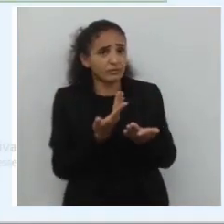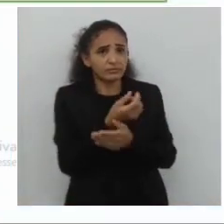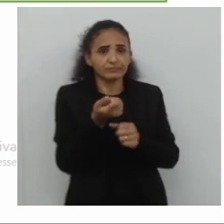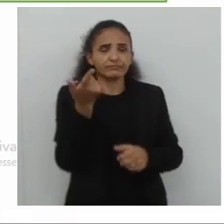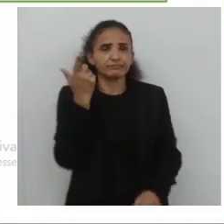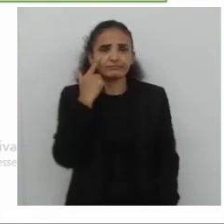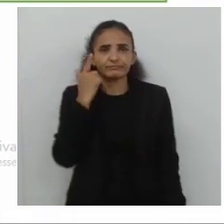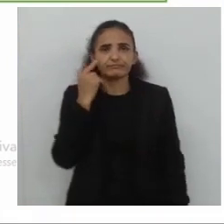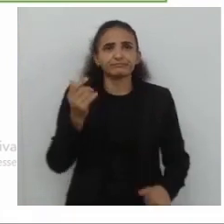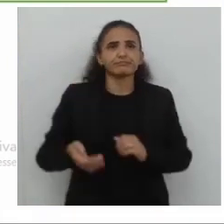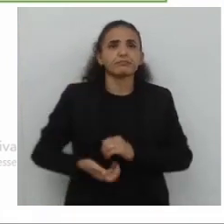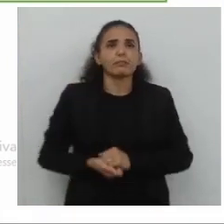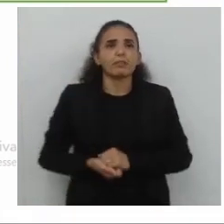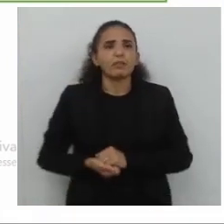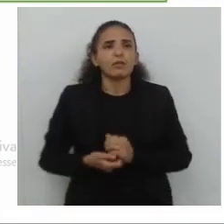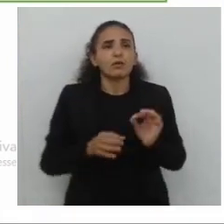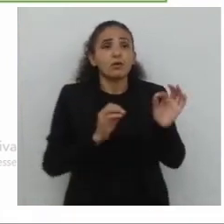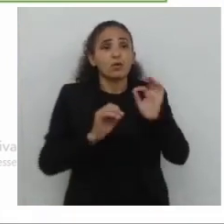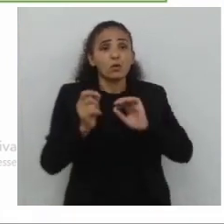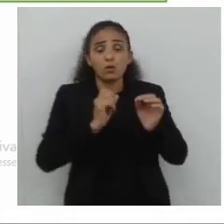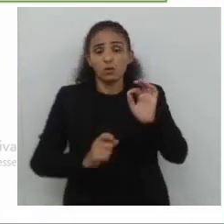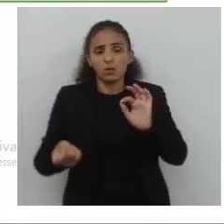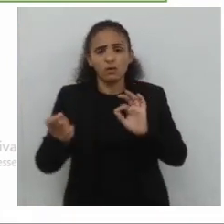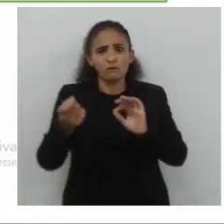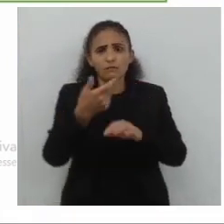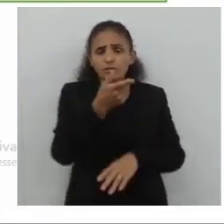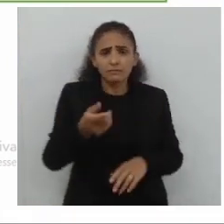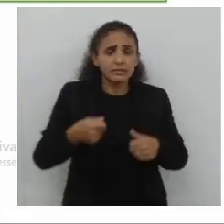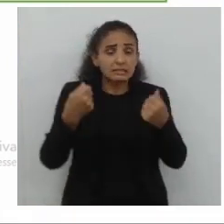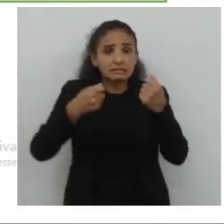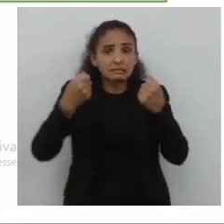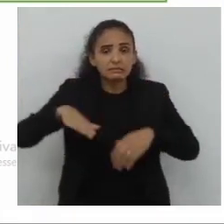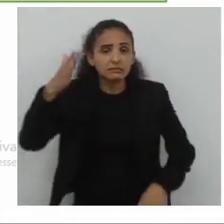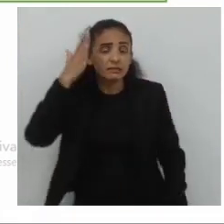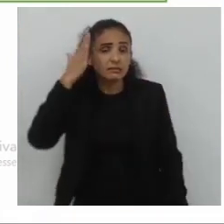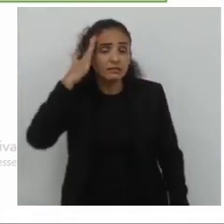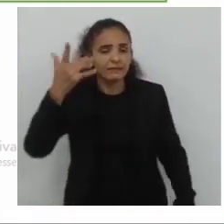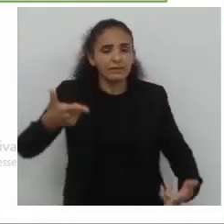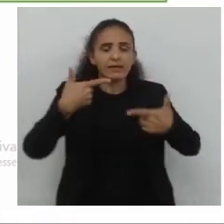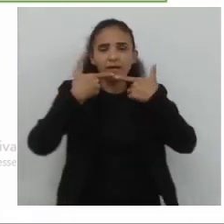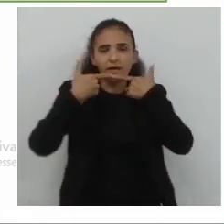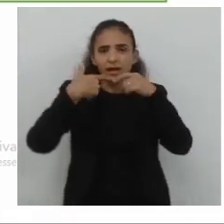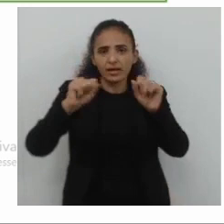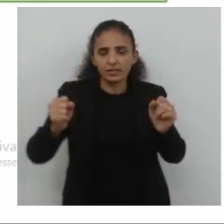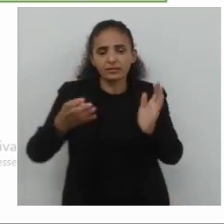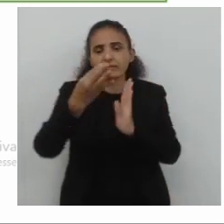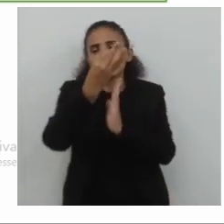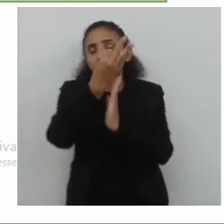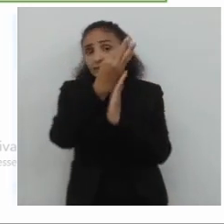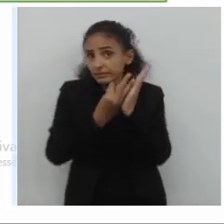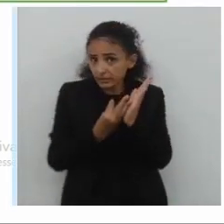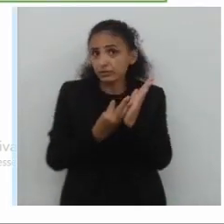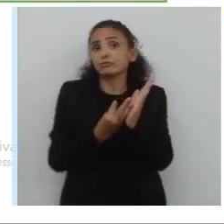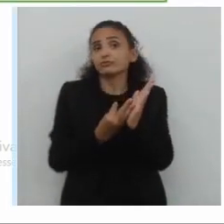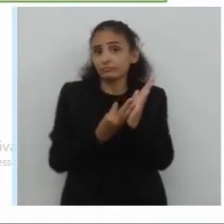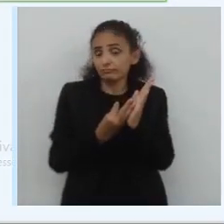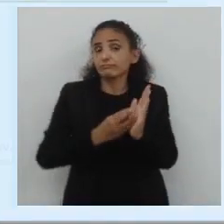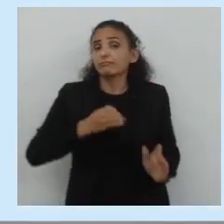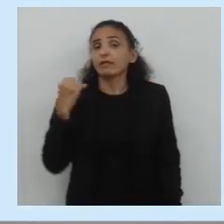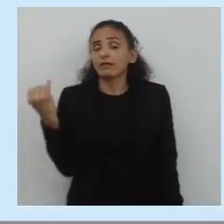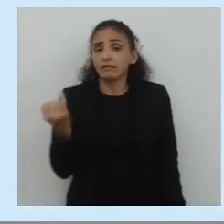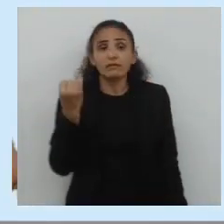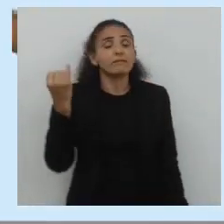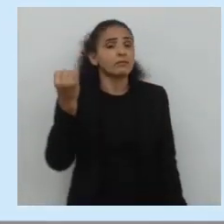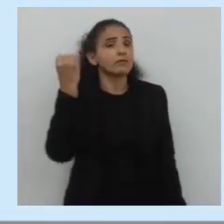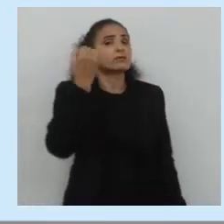Olhem para a tela. Nós temos aqui, seu domínio dos recursos da língua e do gênero, textual, livro. Ou seja, é